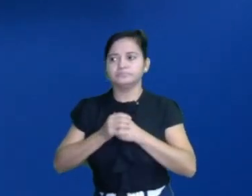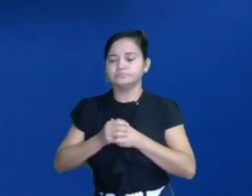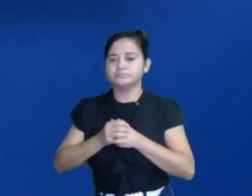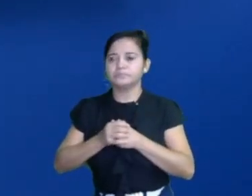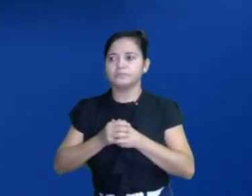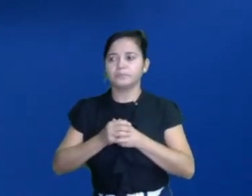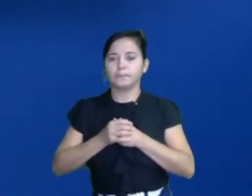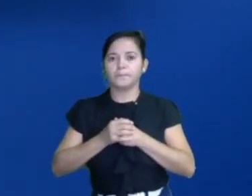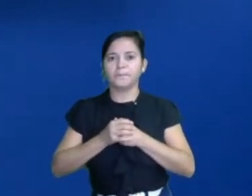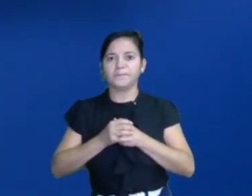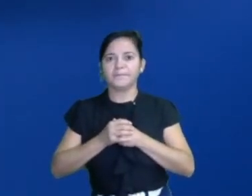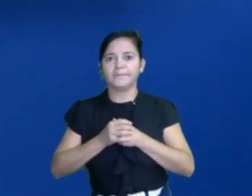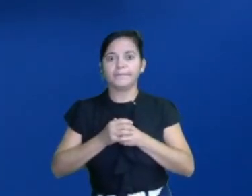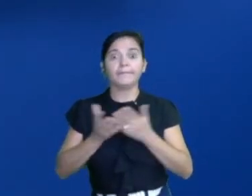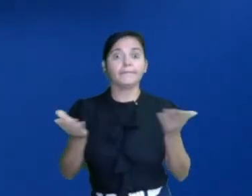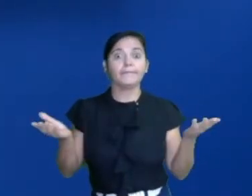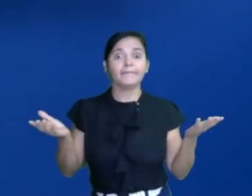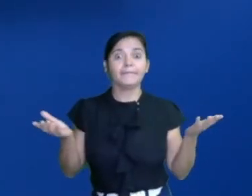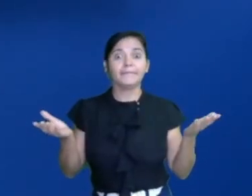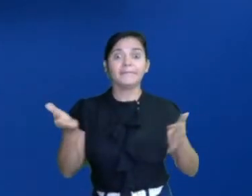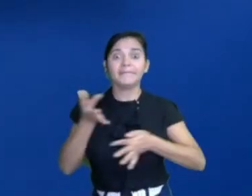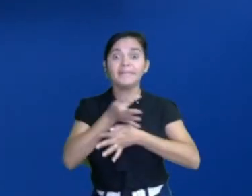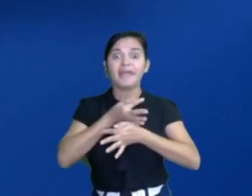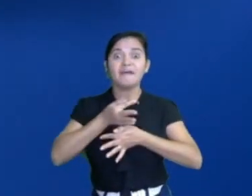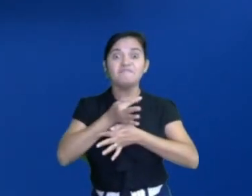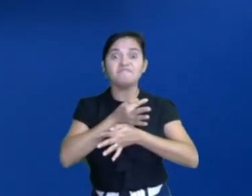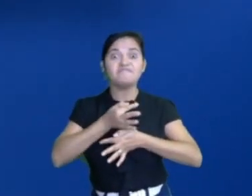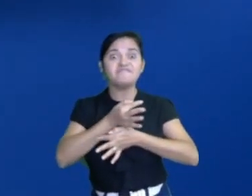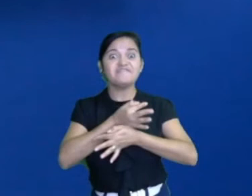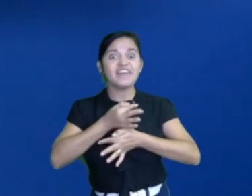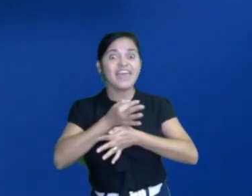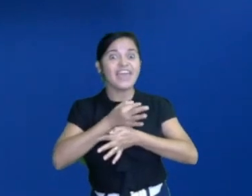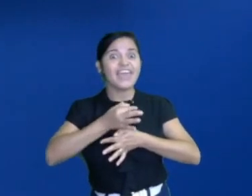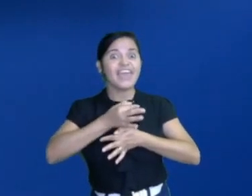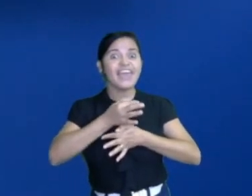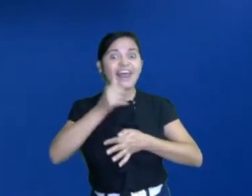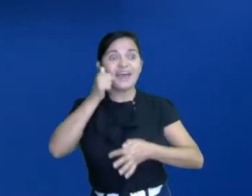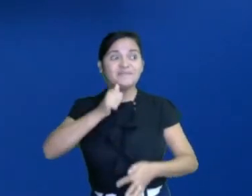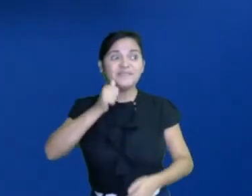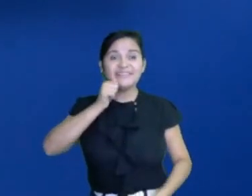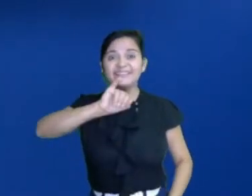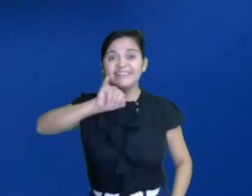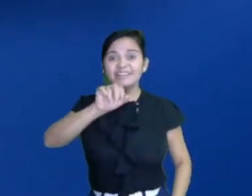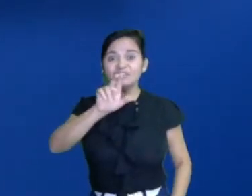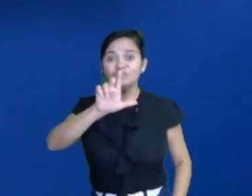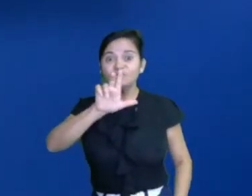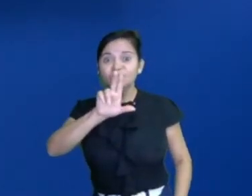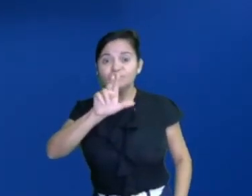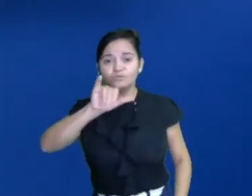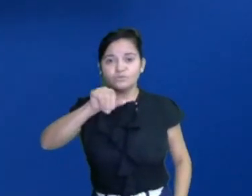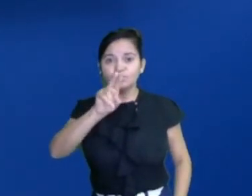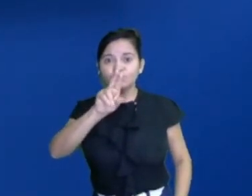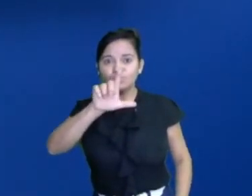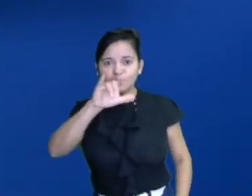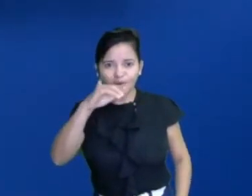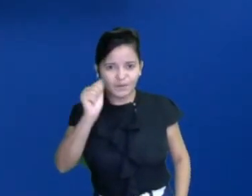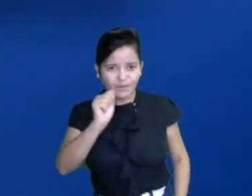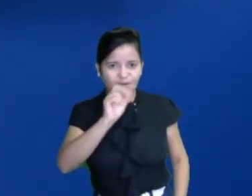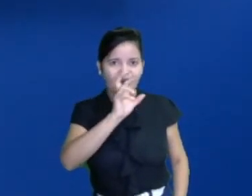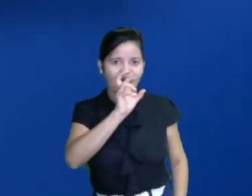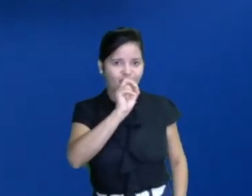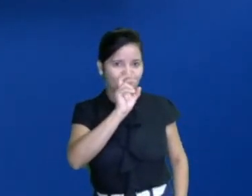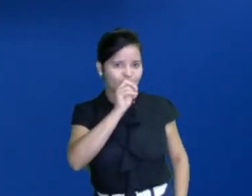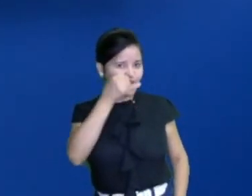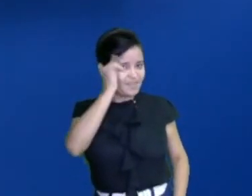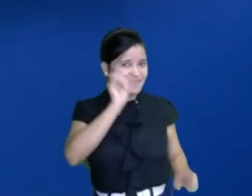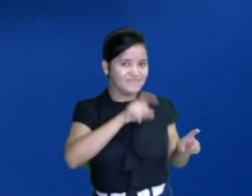Nós vimos a história das férias na fazenda de Júlia. A gente viu o que a avó dela faz lá e ela